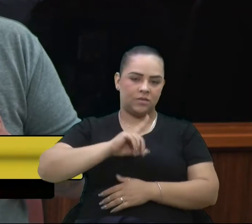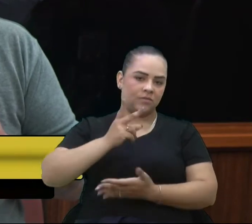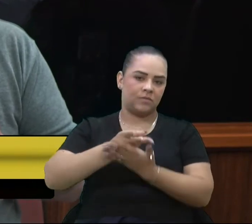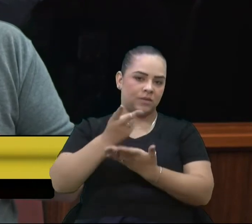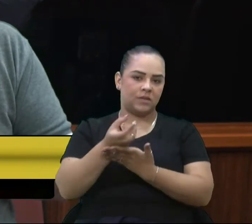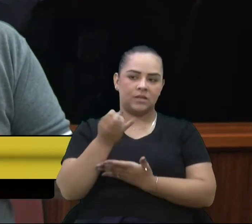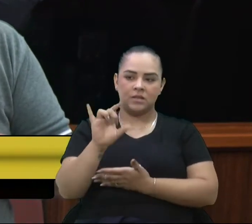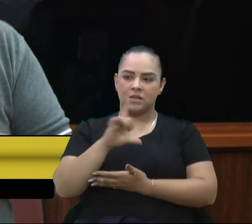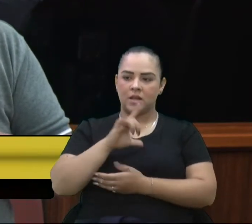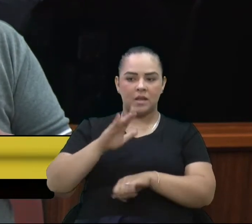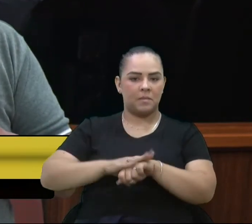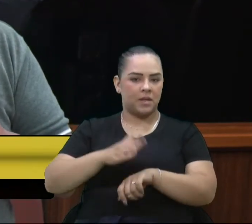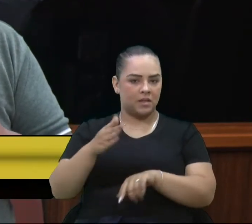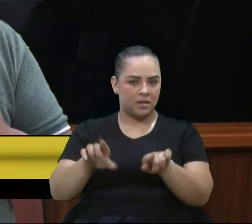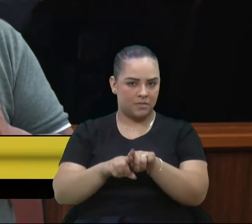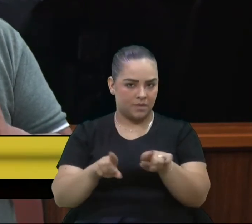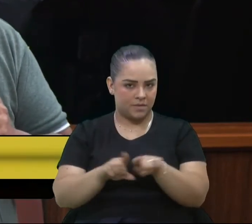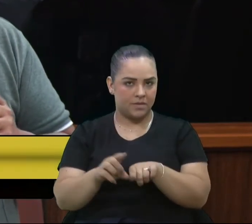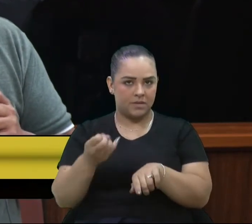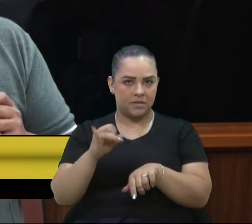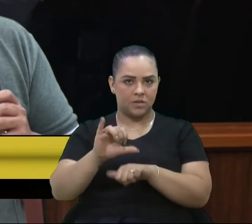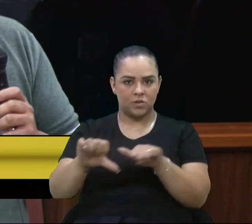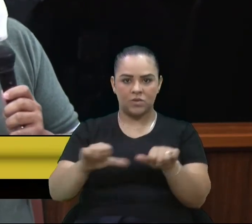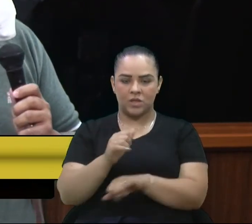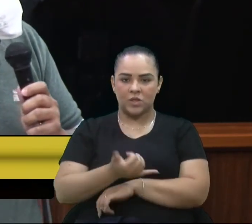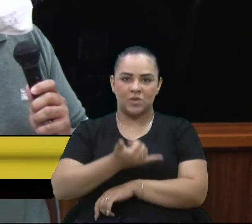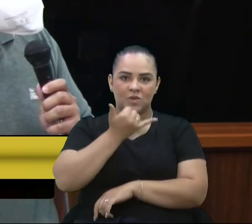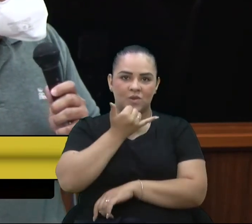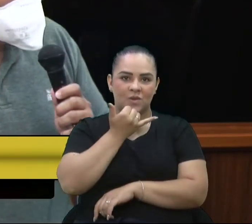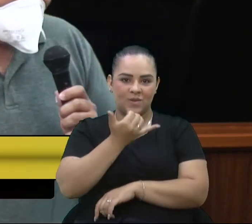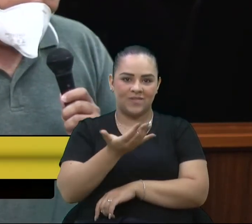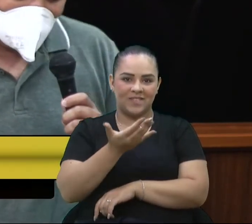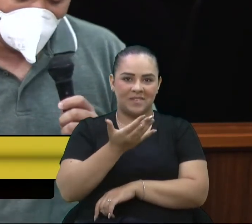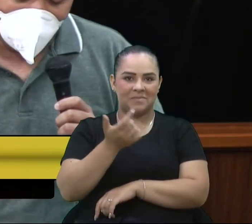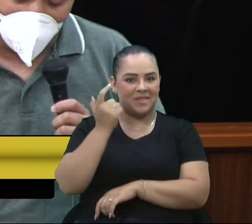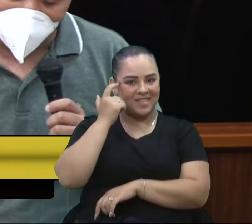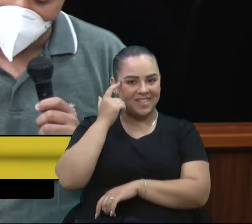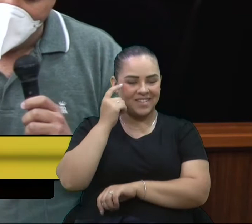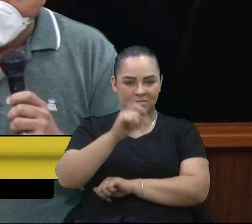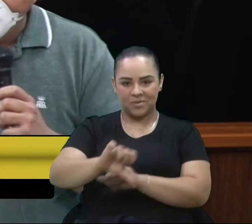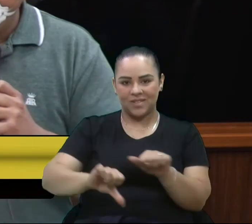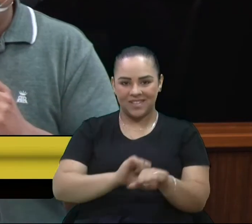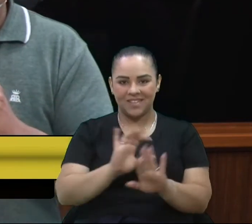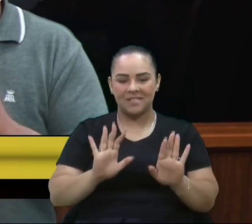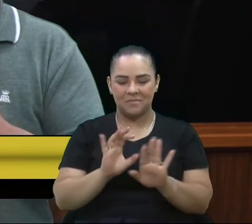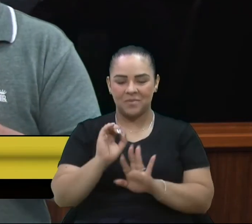casos sejam modificados. Desculpa, achei que tinha mudado, mas tudo certo.